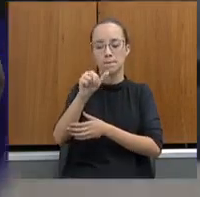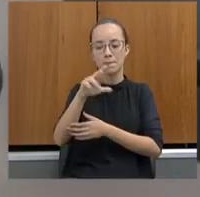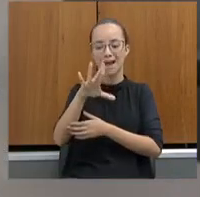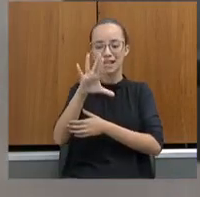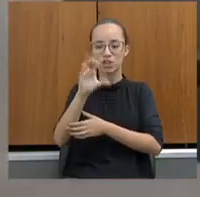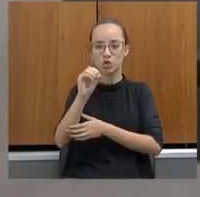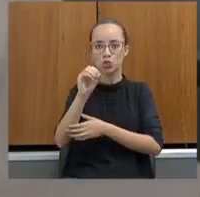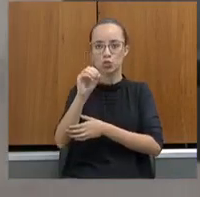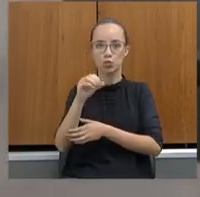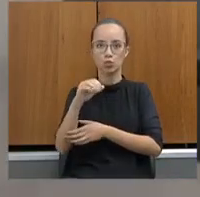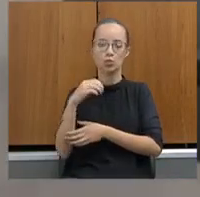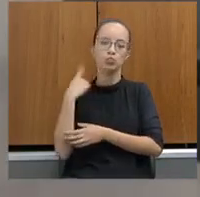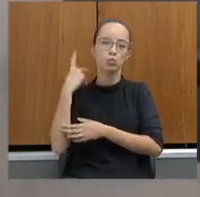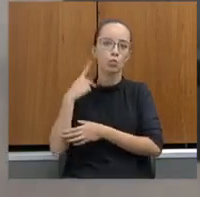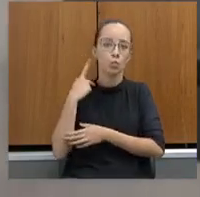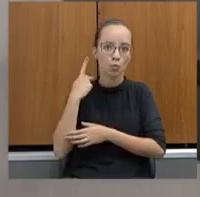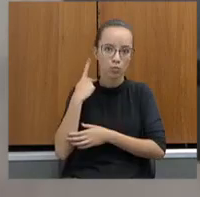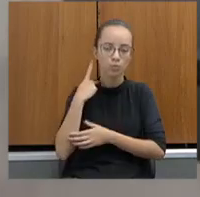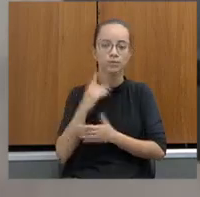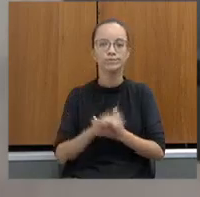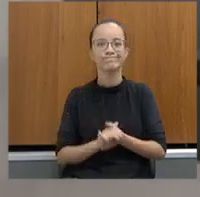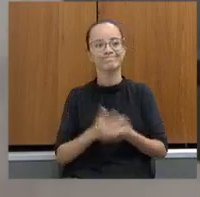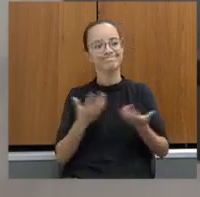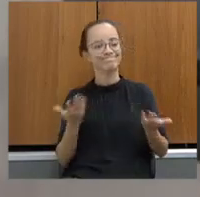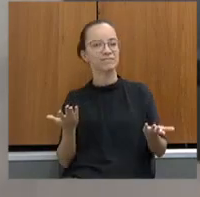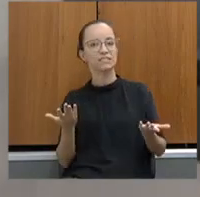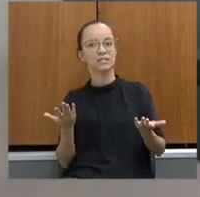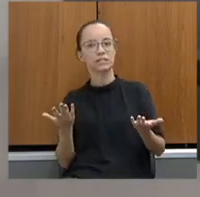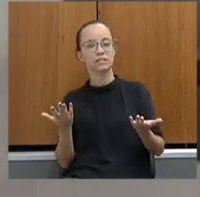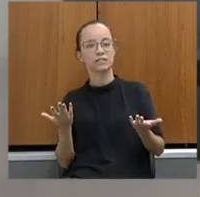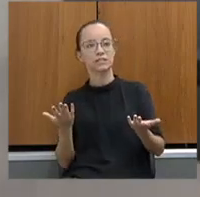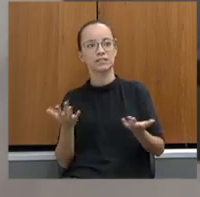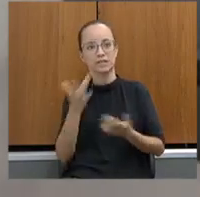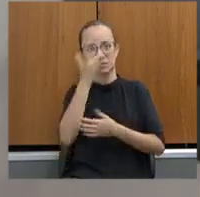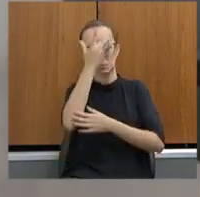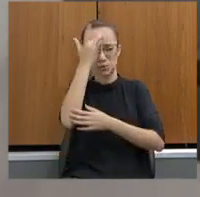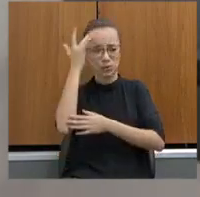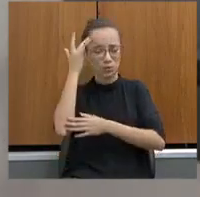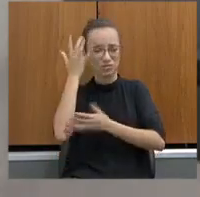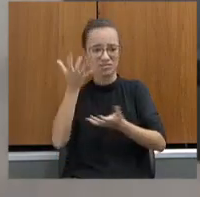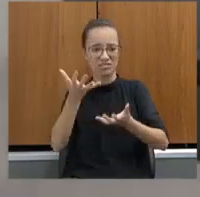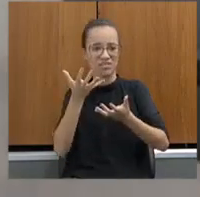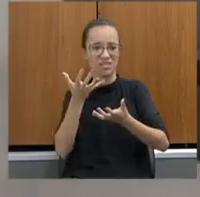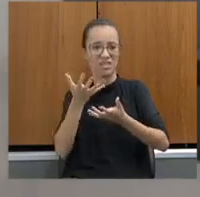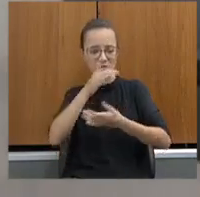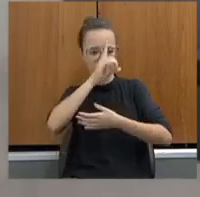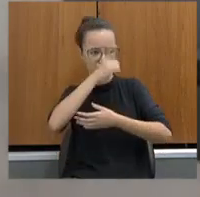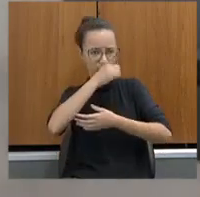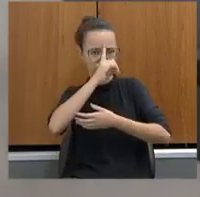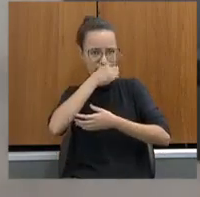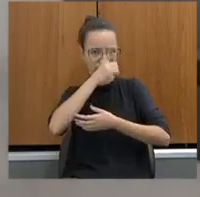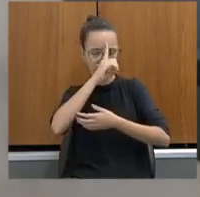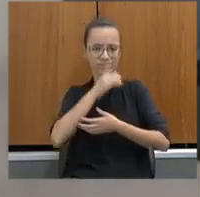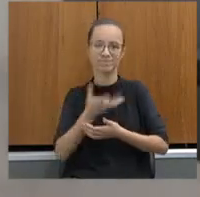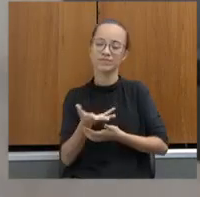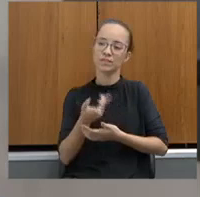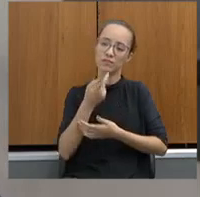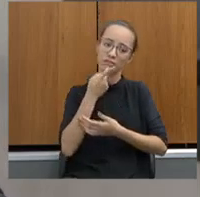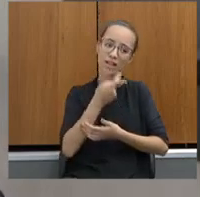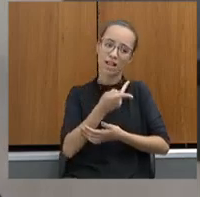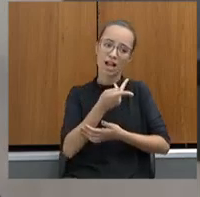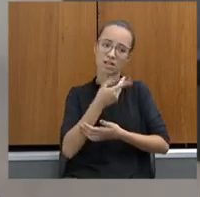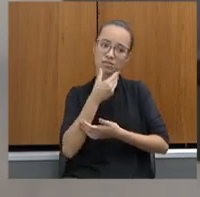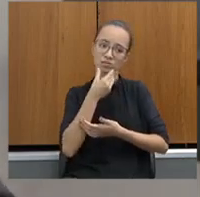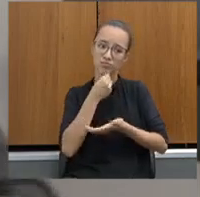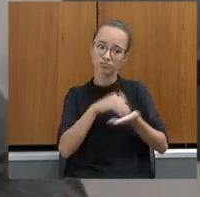Eu olho que as interferências são difíceis. Eu quero, secretário, dizer para o senhor o seguinte, que